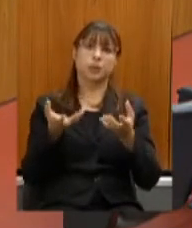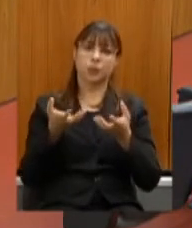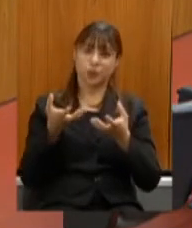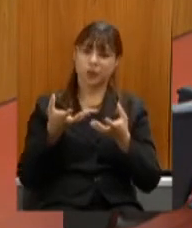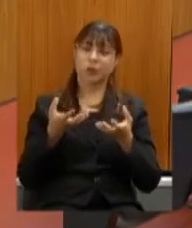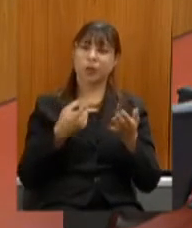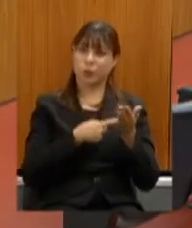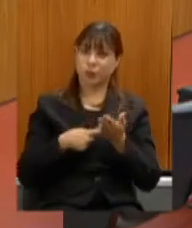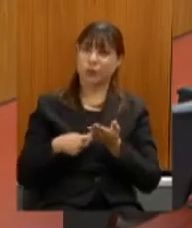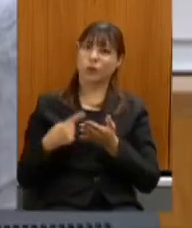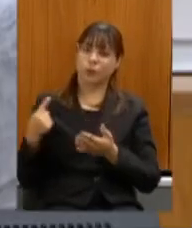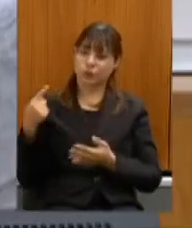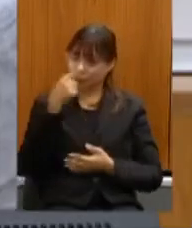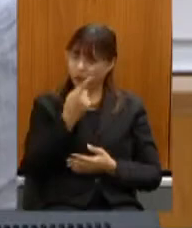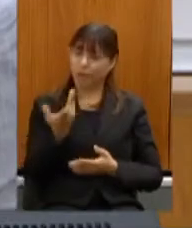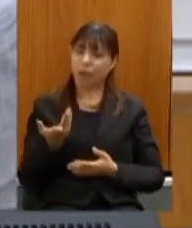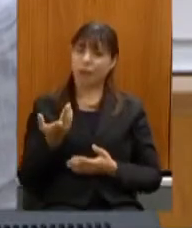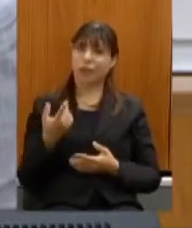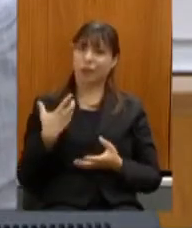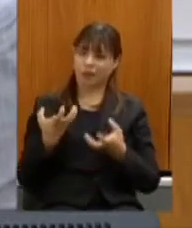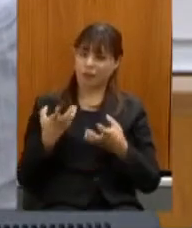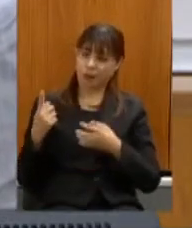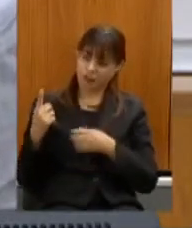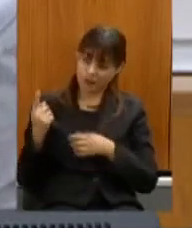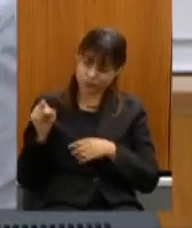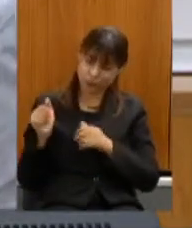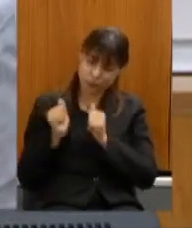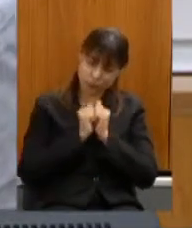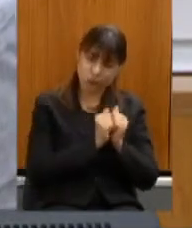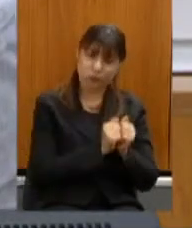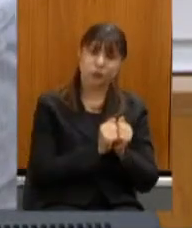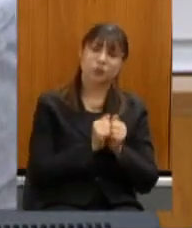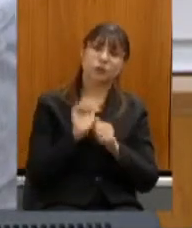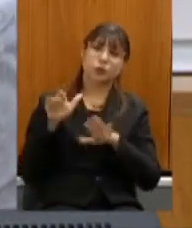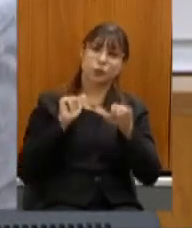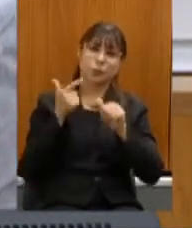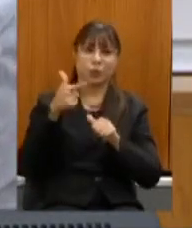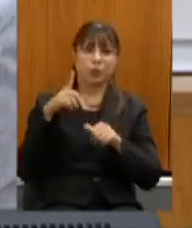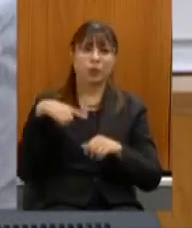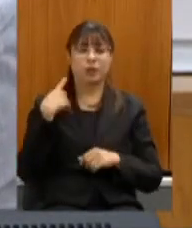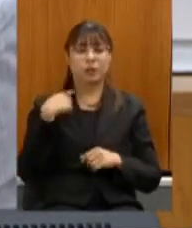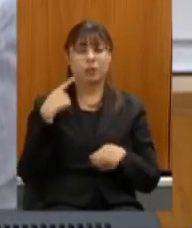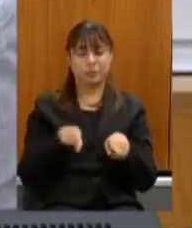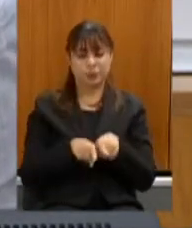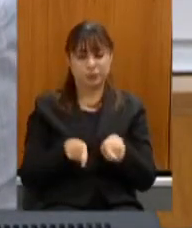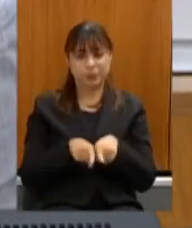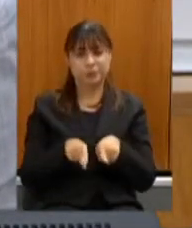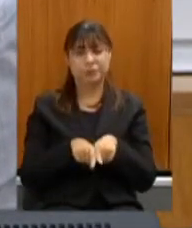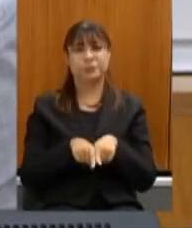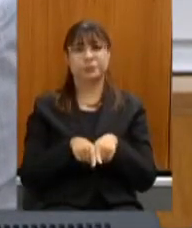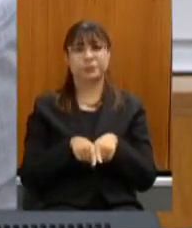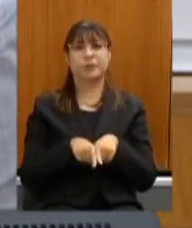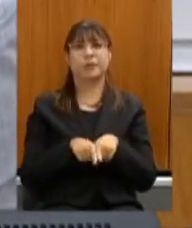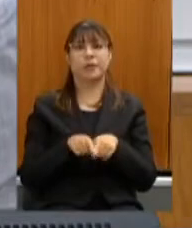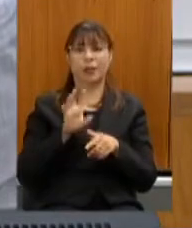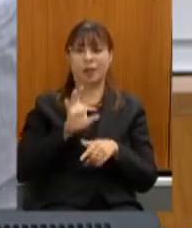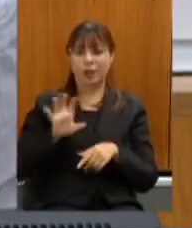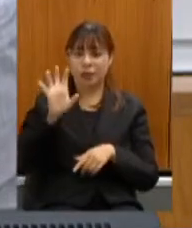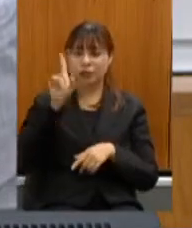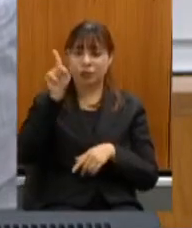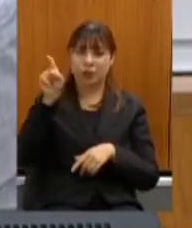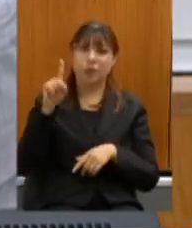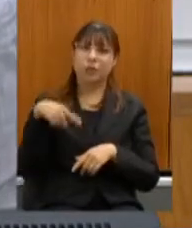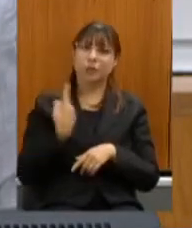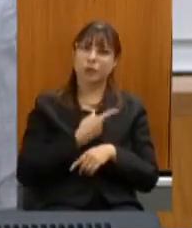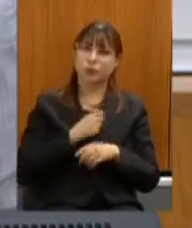convite para ir e gostaria que o senhor fosse comigo e também chamar os outros deputados que são da região para a gente fazer uma